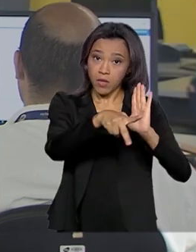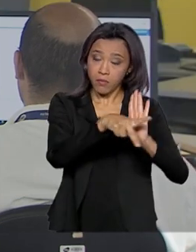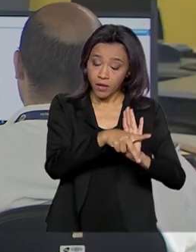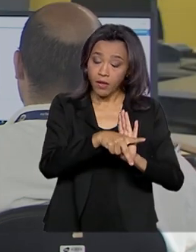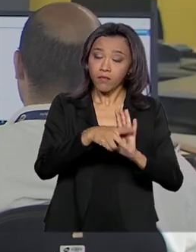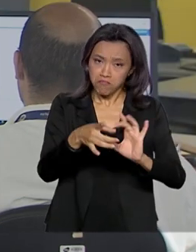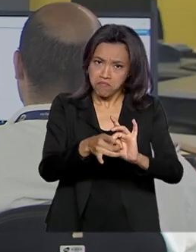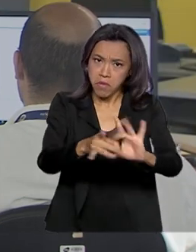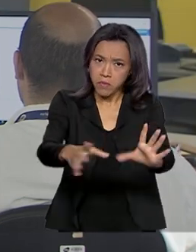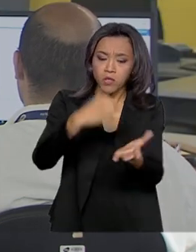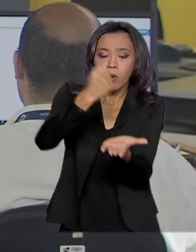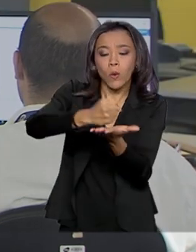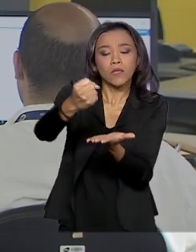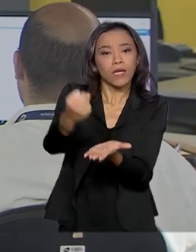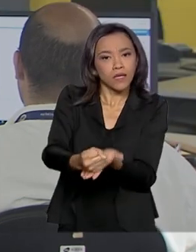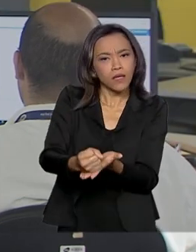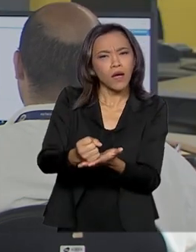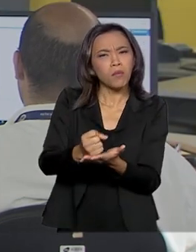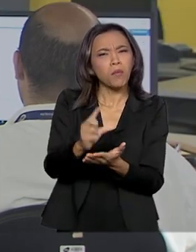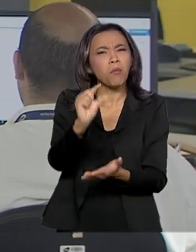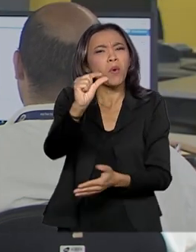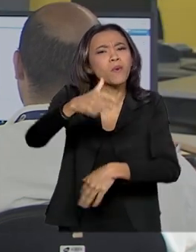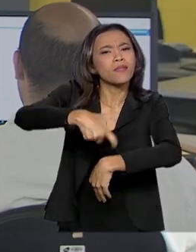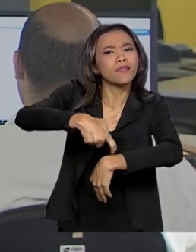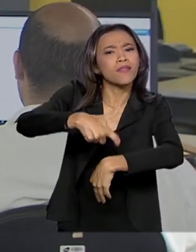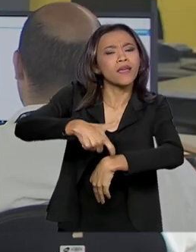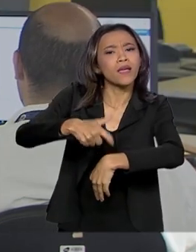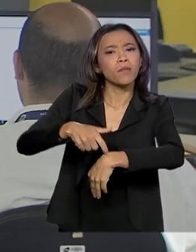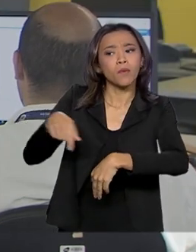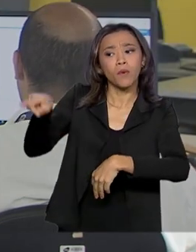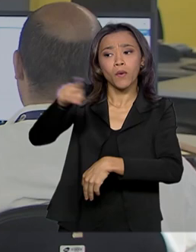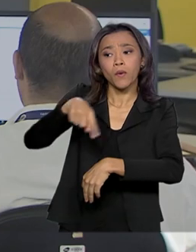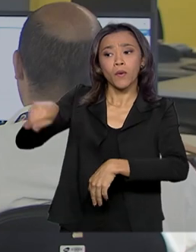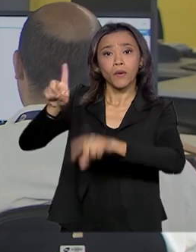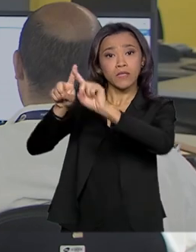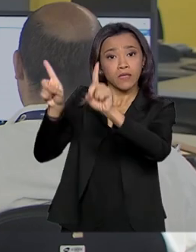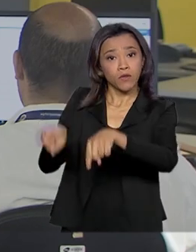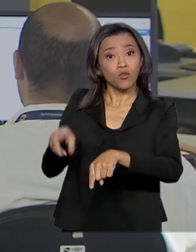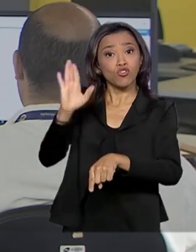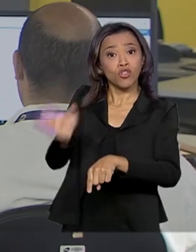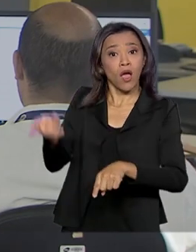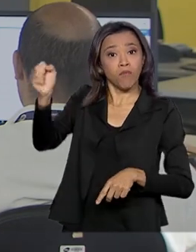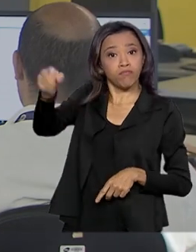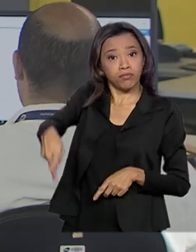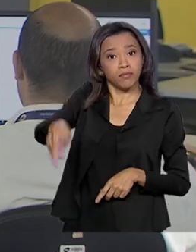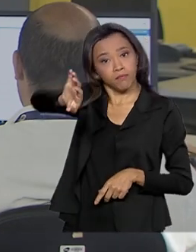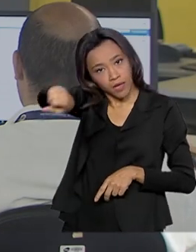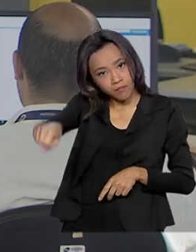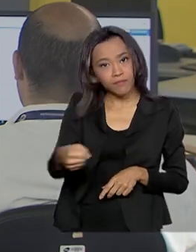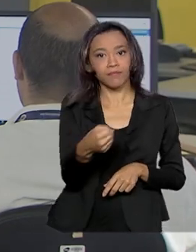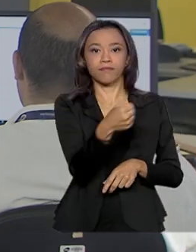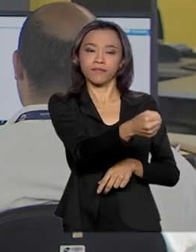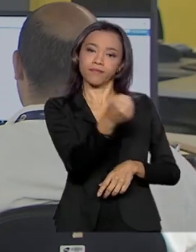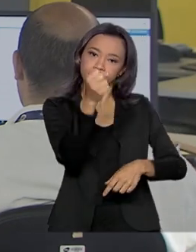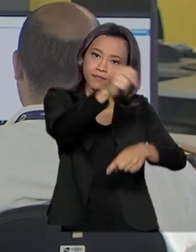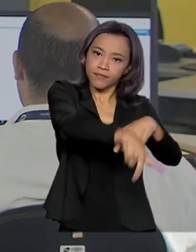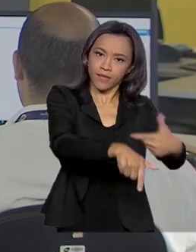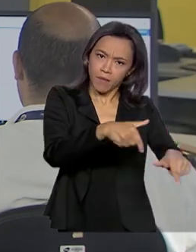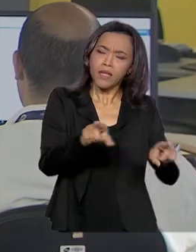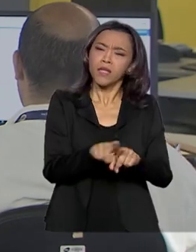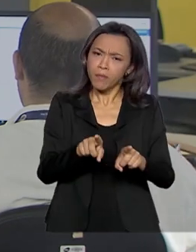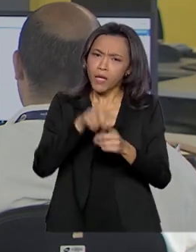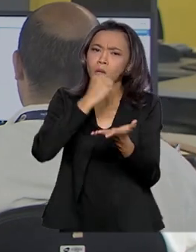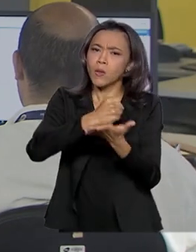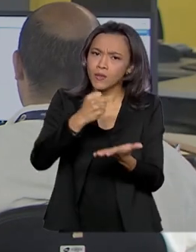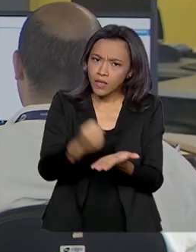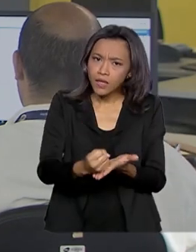temporária de servidores civis federais que estão aposentados. Também permite a contratação de pessoal de outros órgãos da União